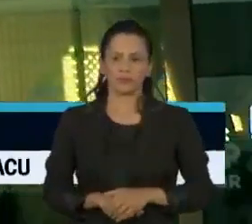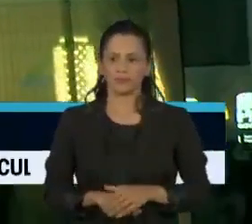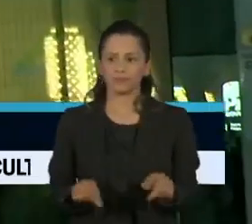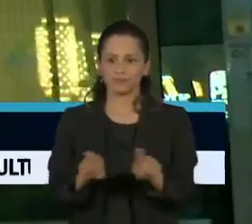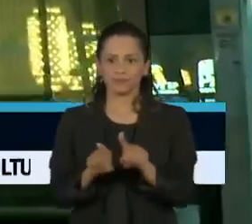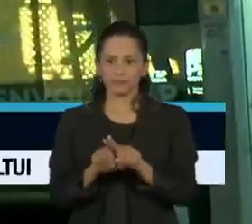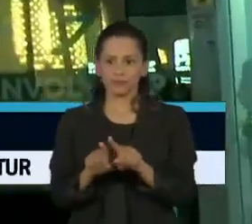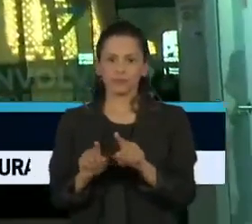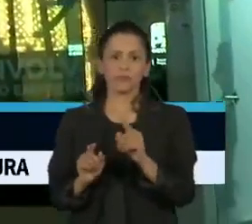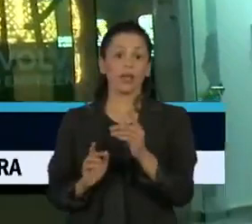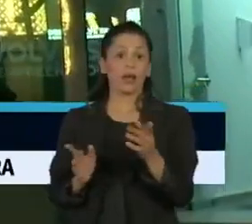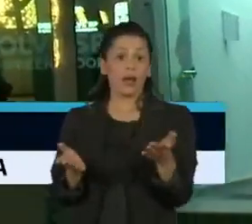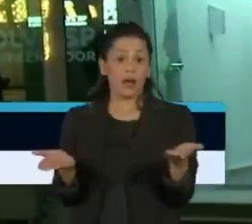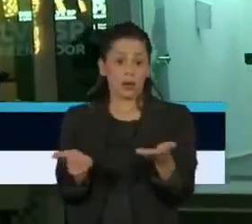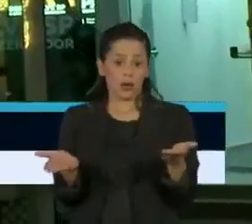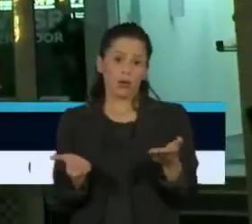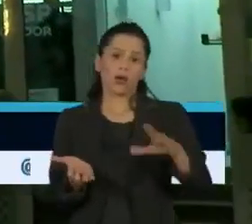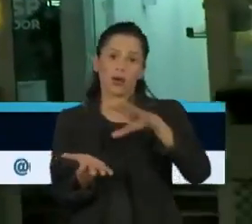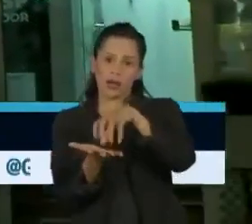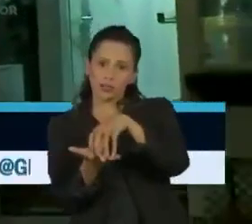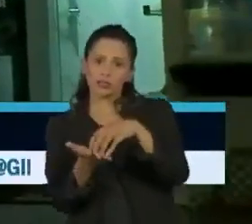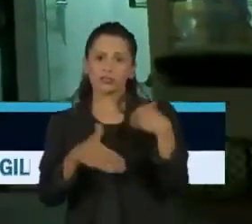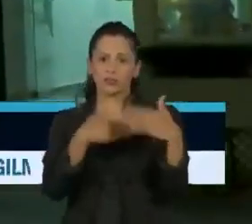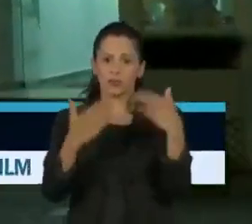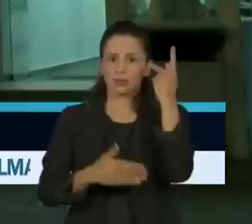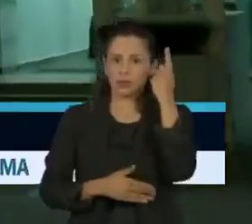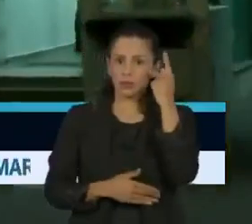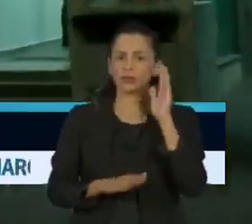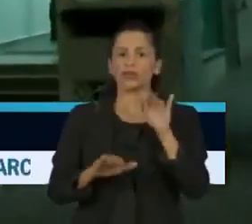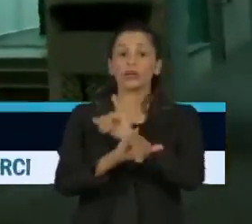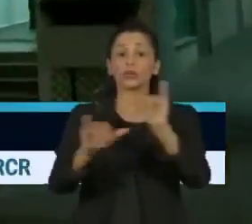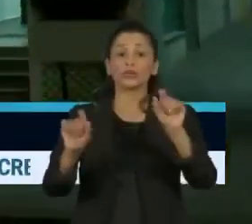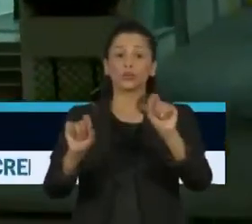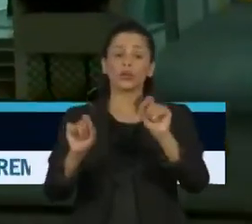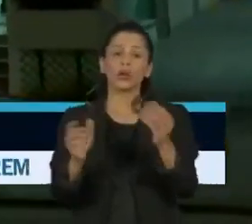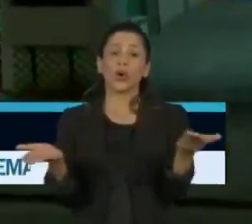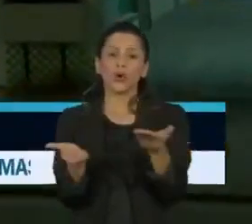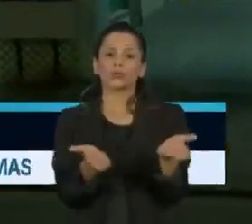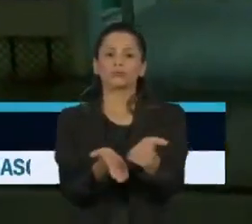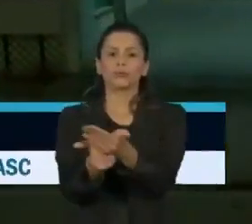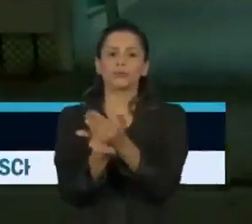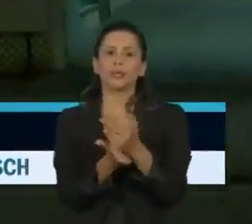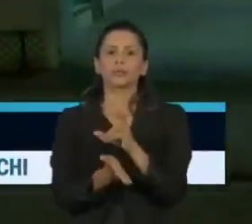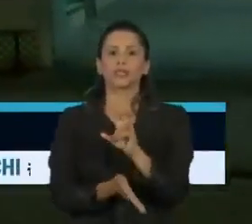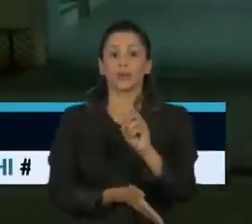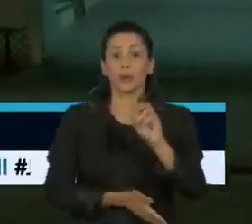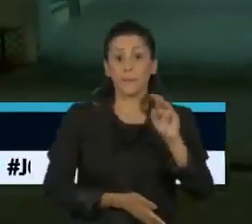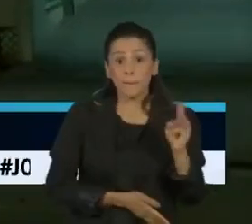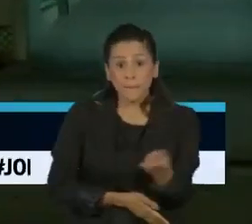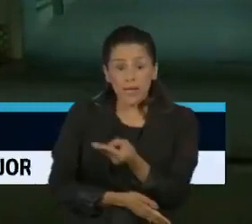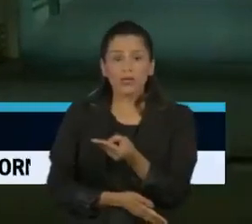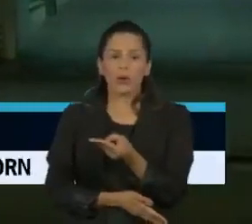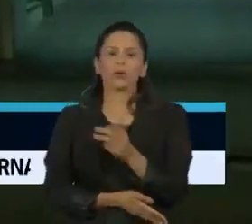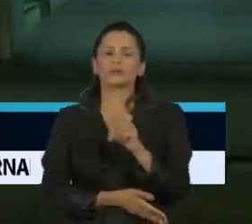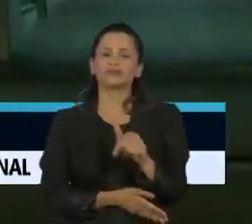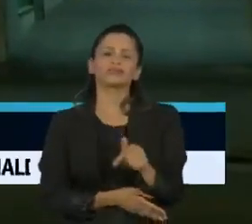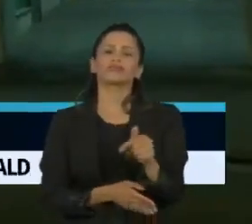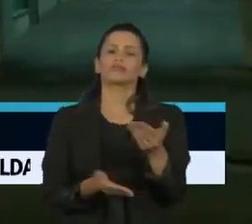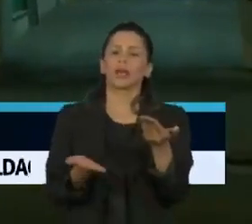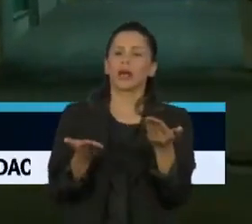agência de fomento do Estado, anunciou hoje a captação de 50 milhões de dólares, o equivalente a cerca de 270